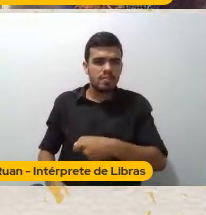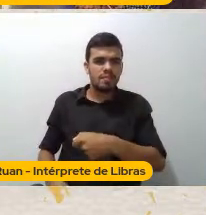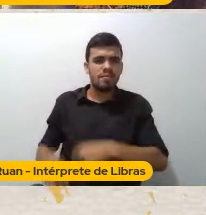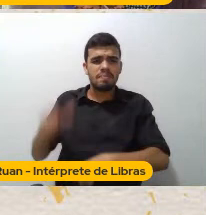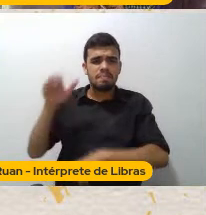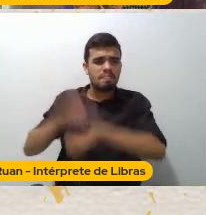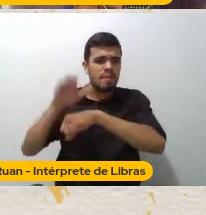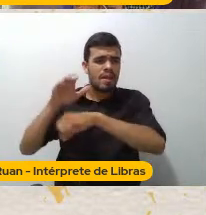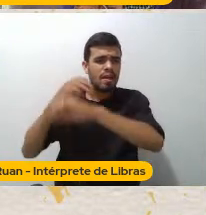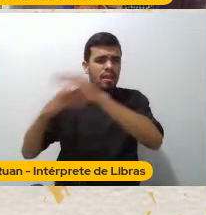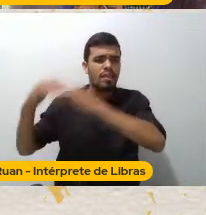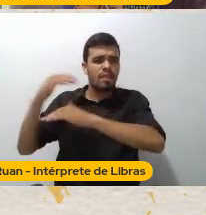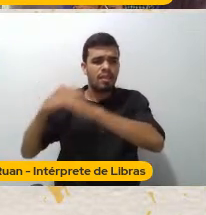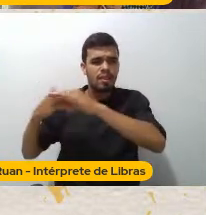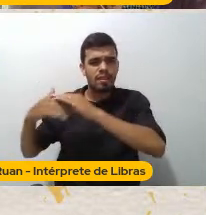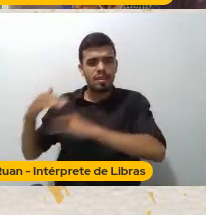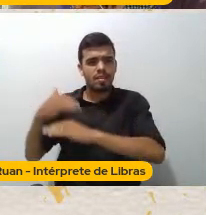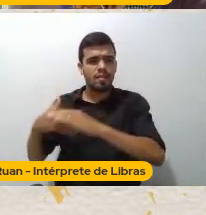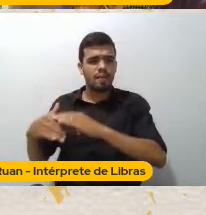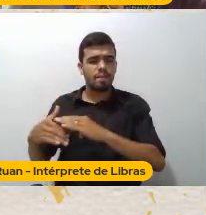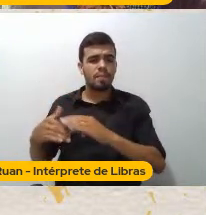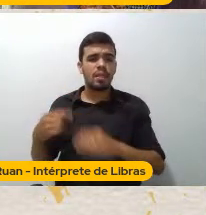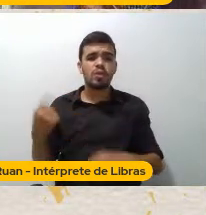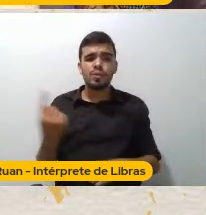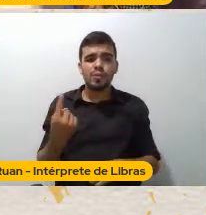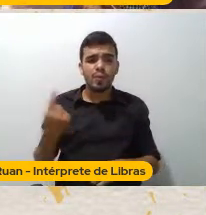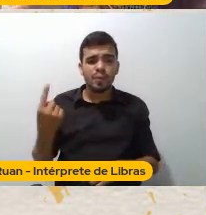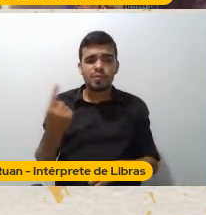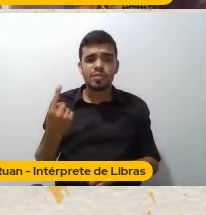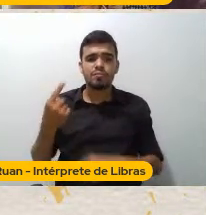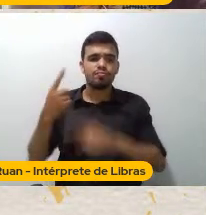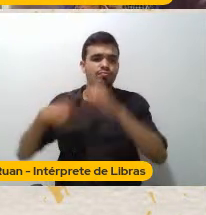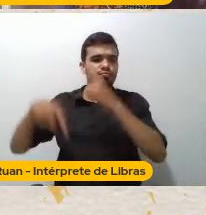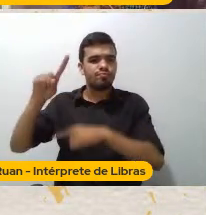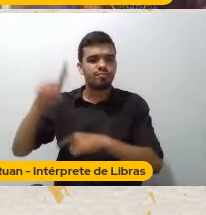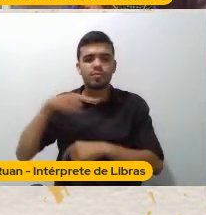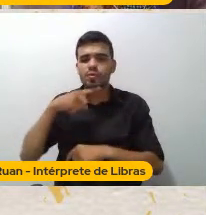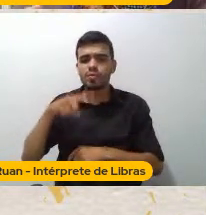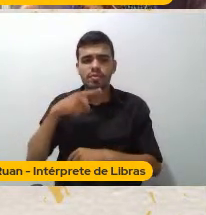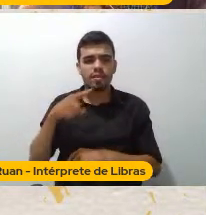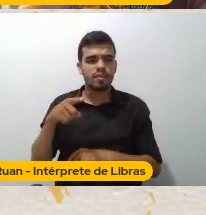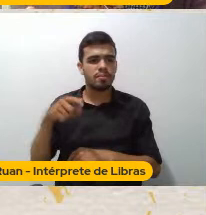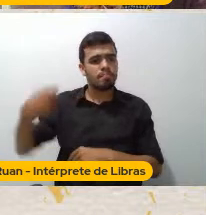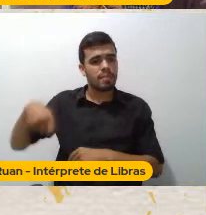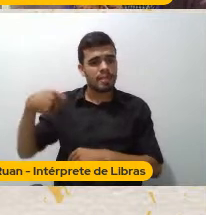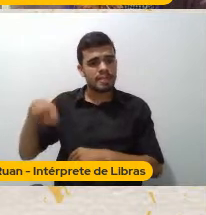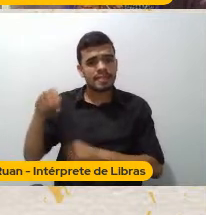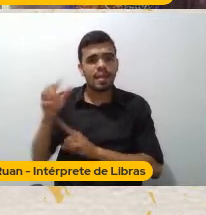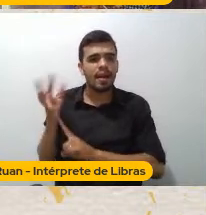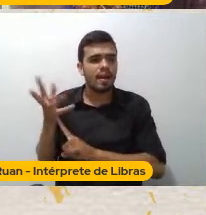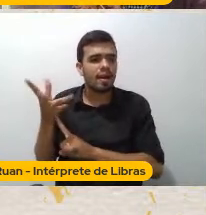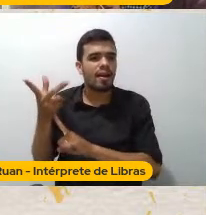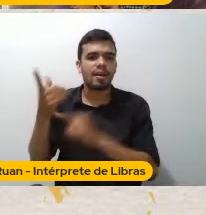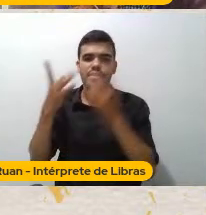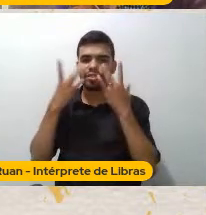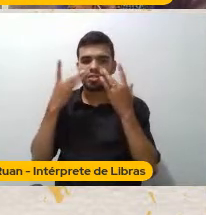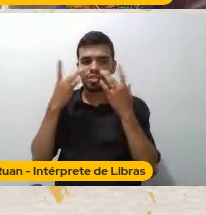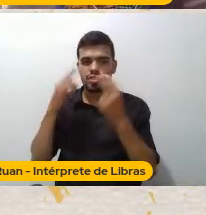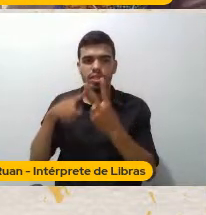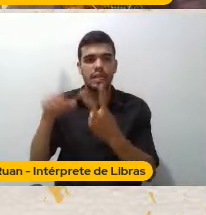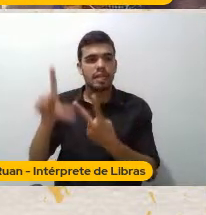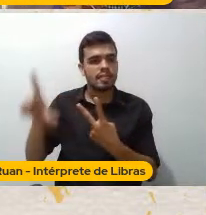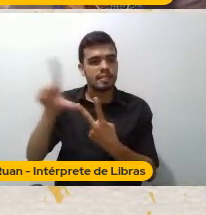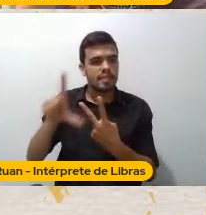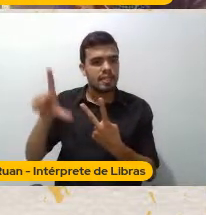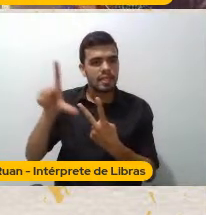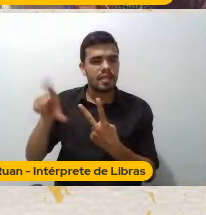Sozinho Sem a arte Sem a literatura Para indicar A condição única